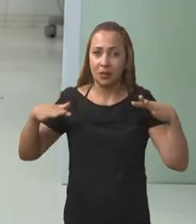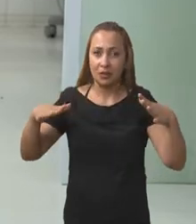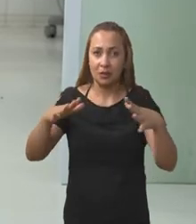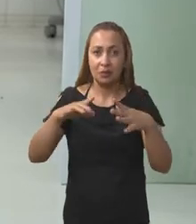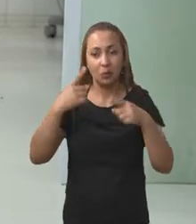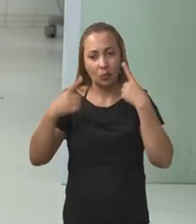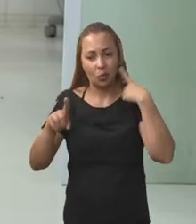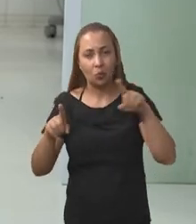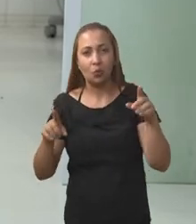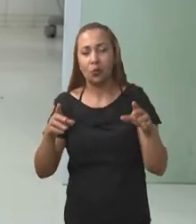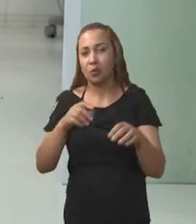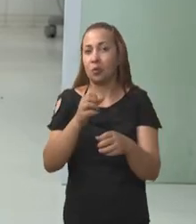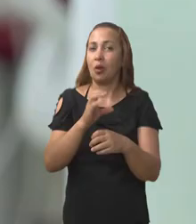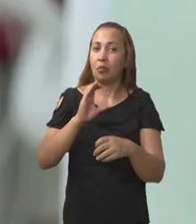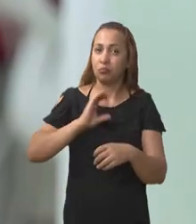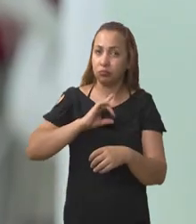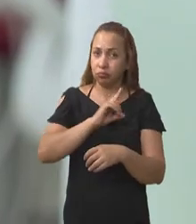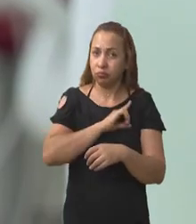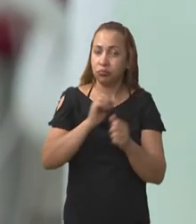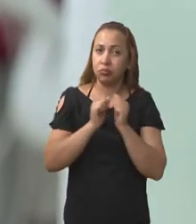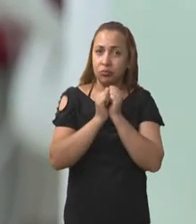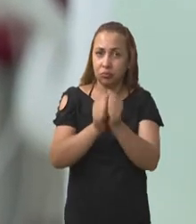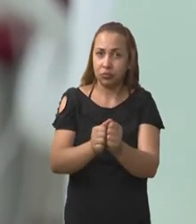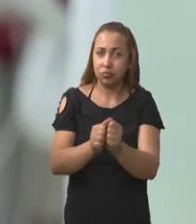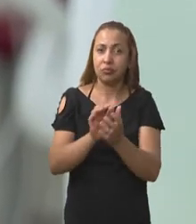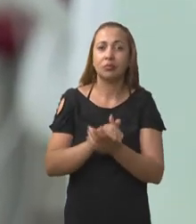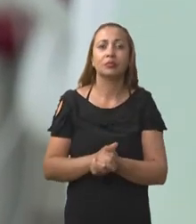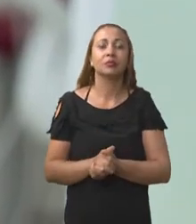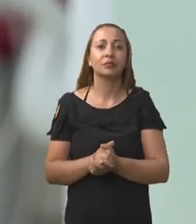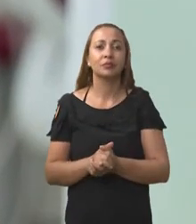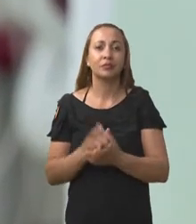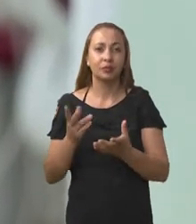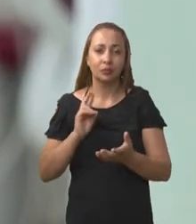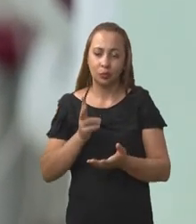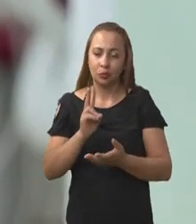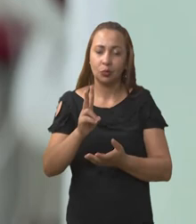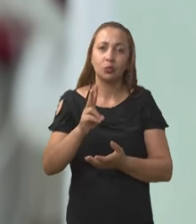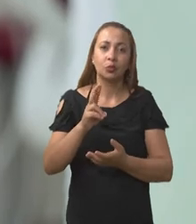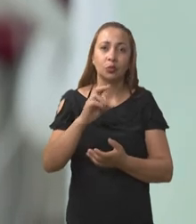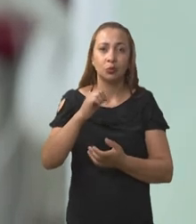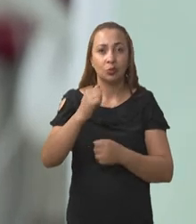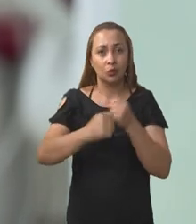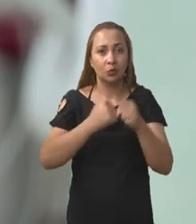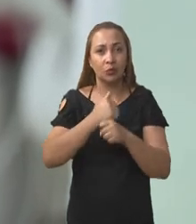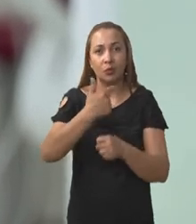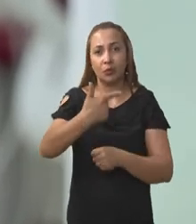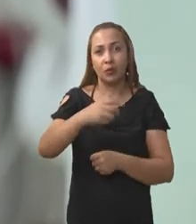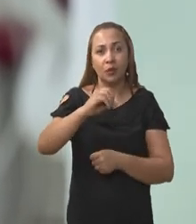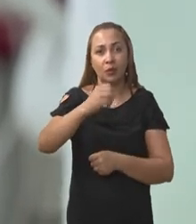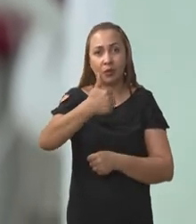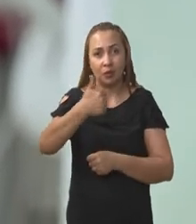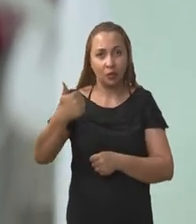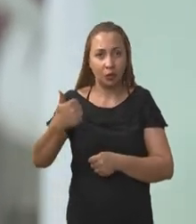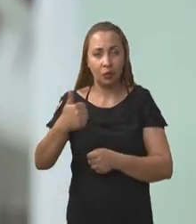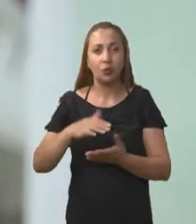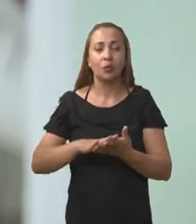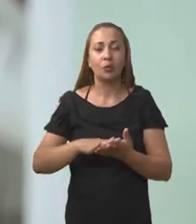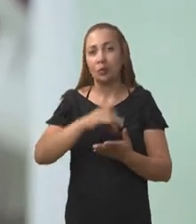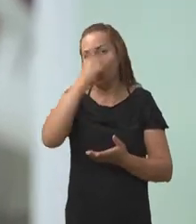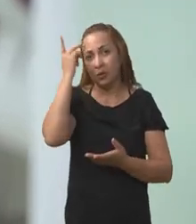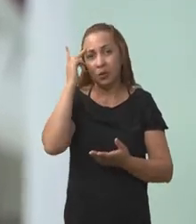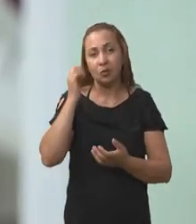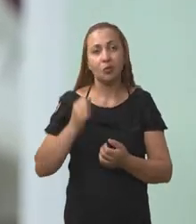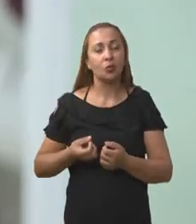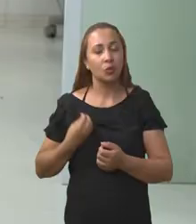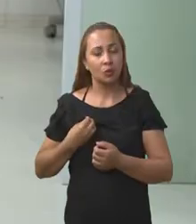com outros colaboradores. A gente daria continuidade, nesse ano de 2020, com um número maior de